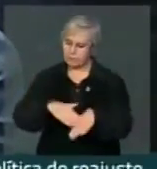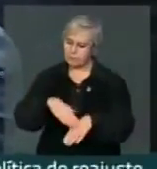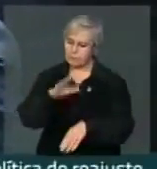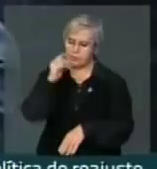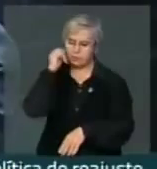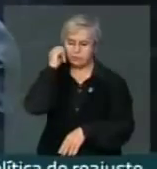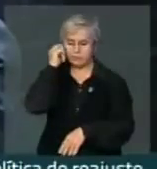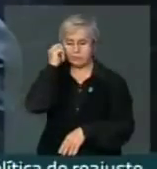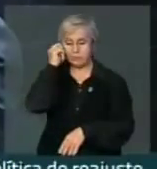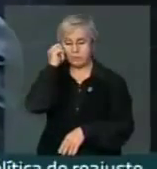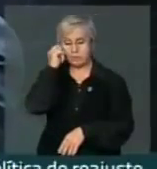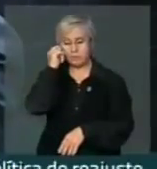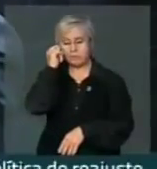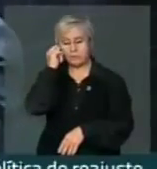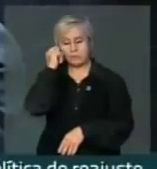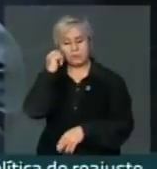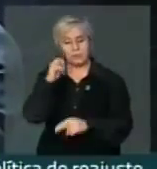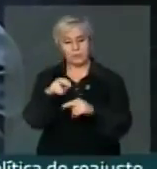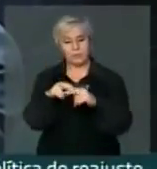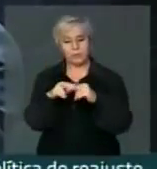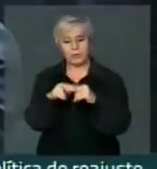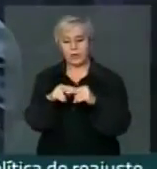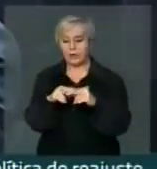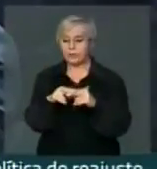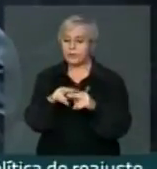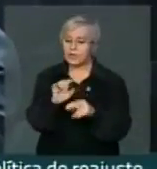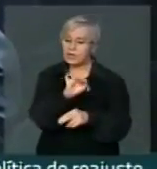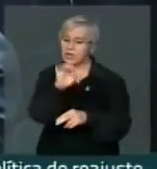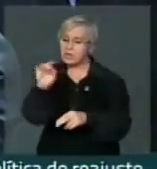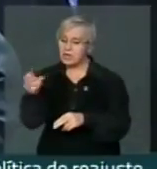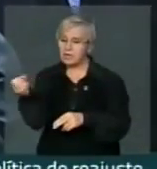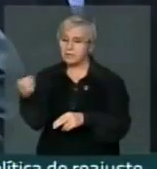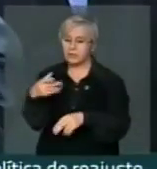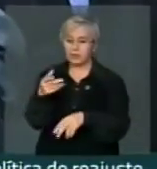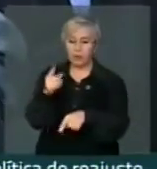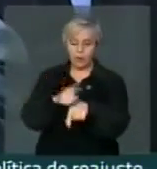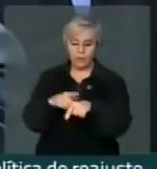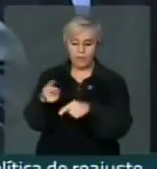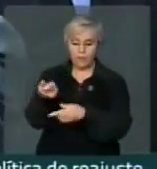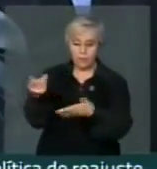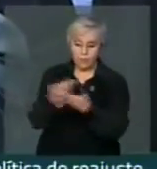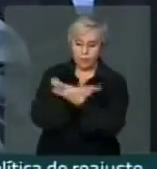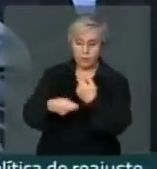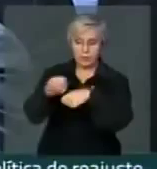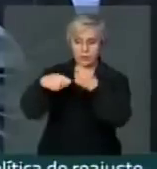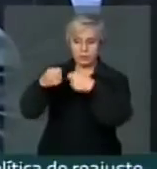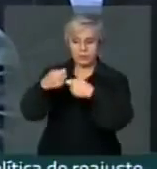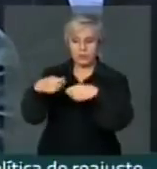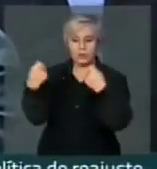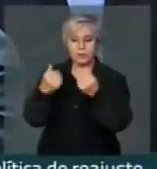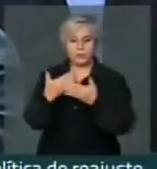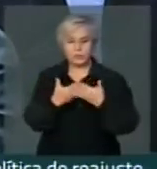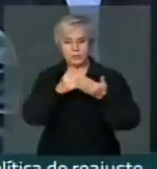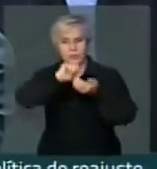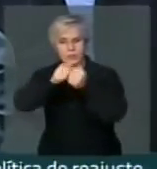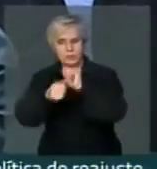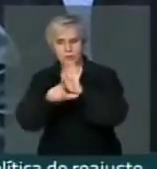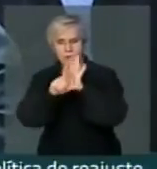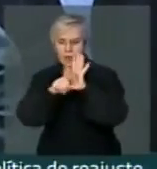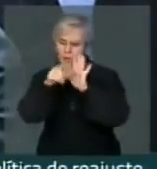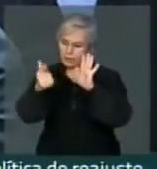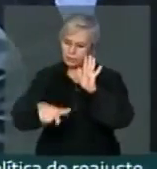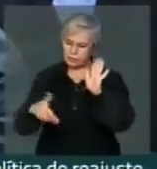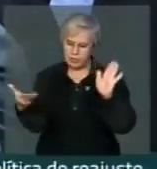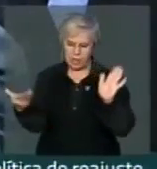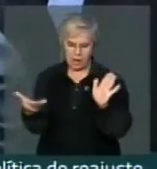Nós queremos, diante de cada nova conjuntura, inclusive econômica, uma reapreciação da lei e não